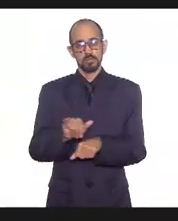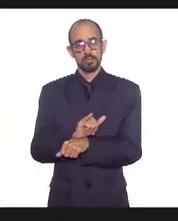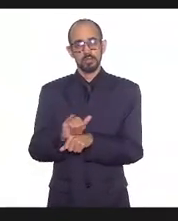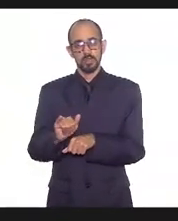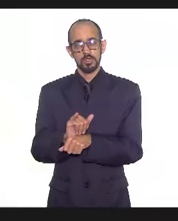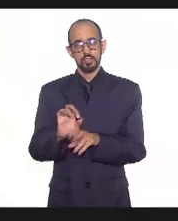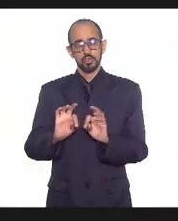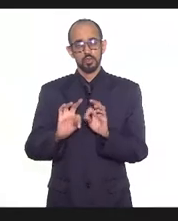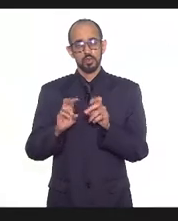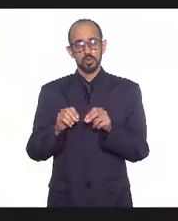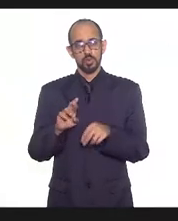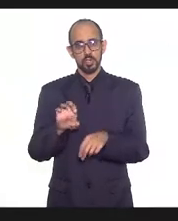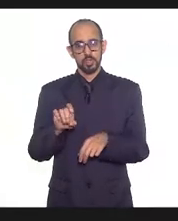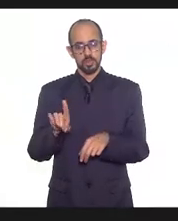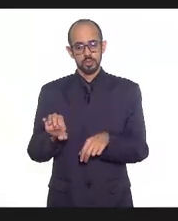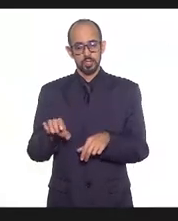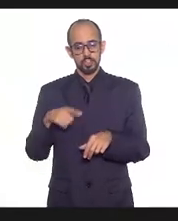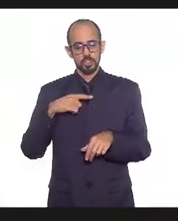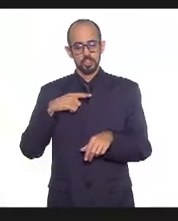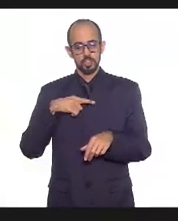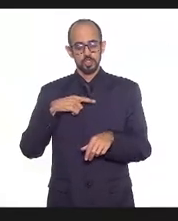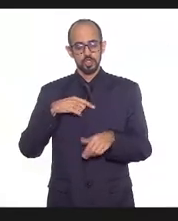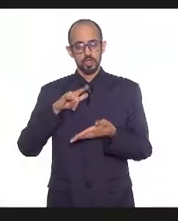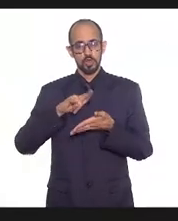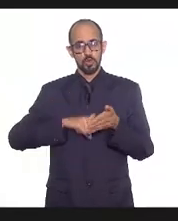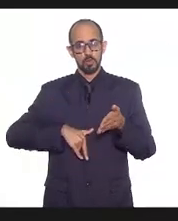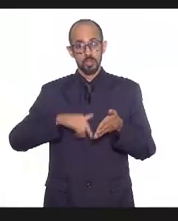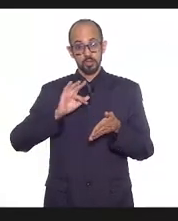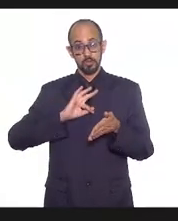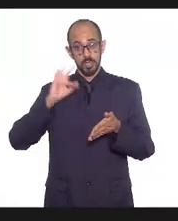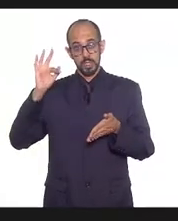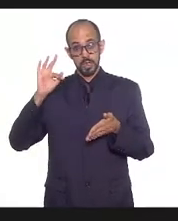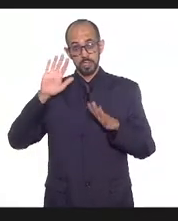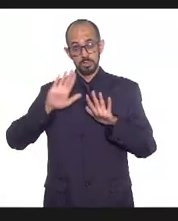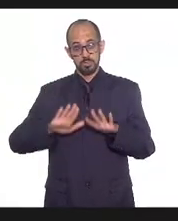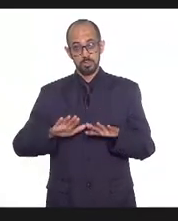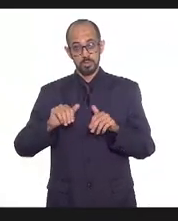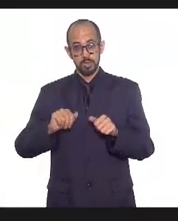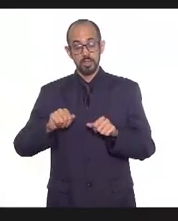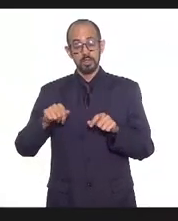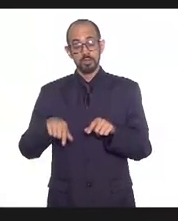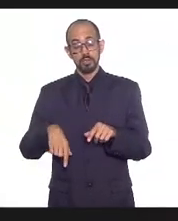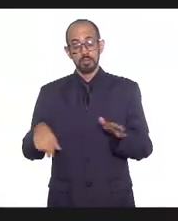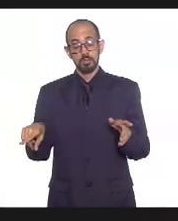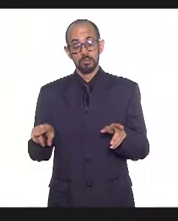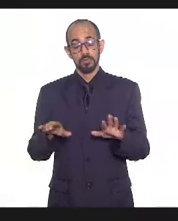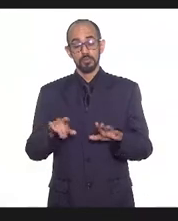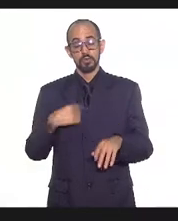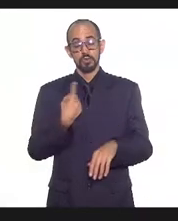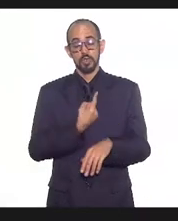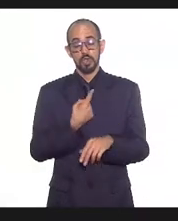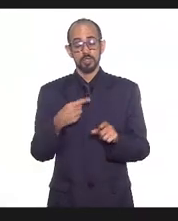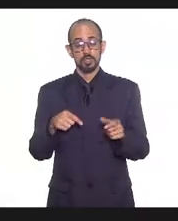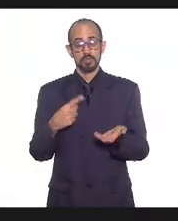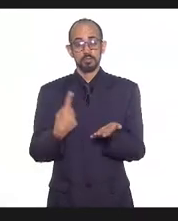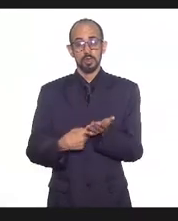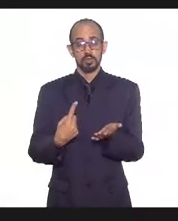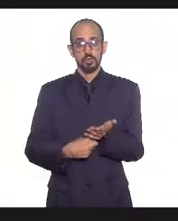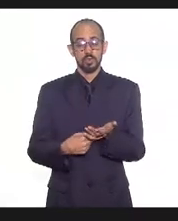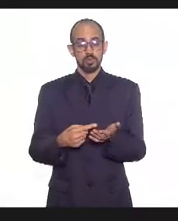vários documentos nacionais de estruturação vários documentos nacionais de atribuições mas nós pactuamos